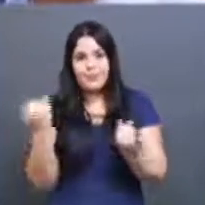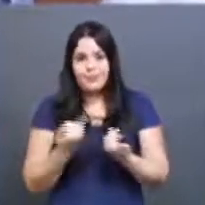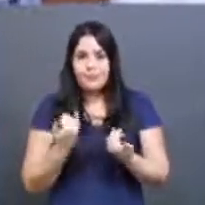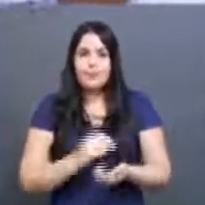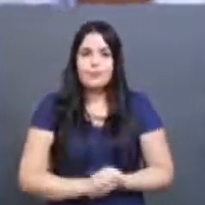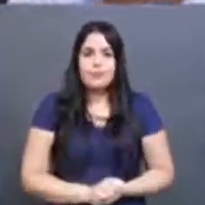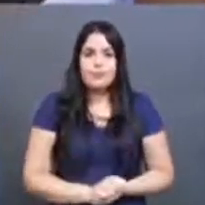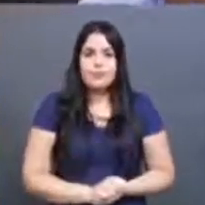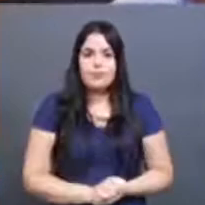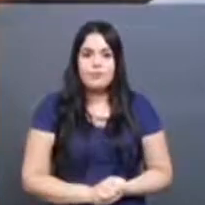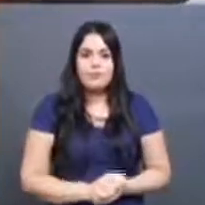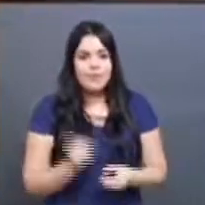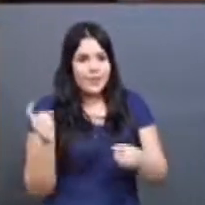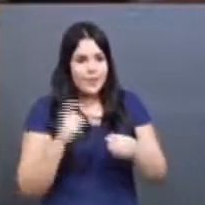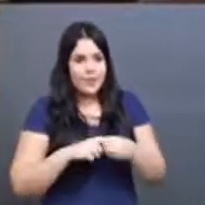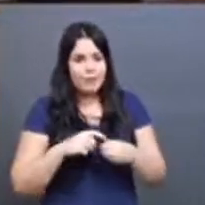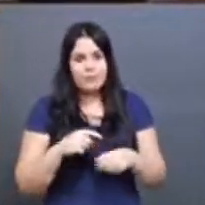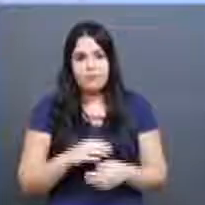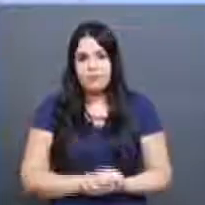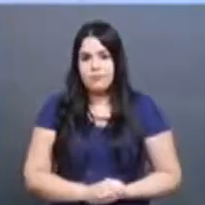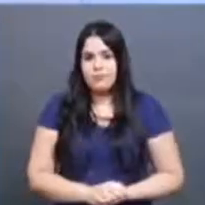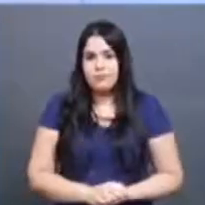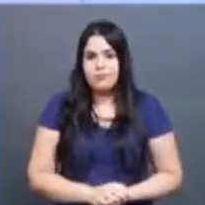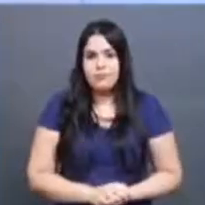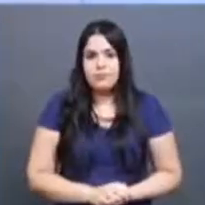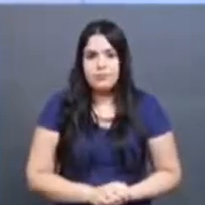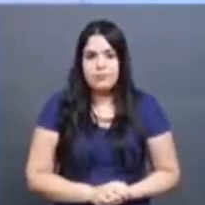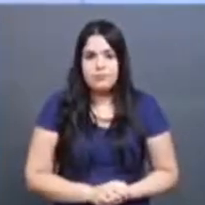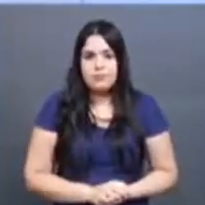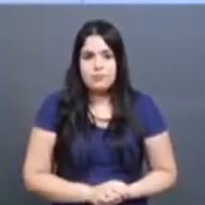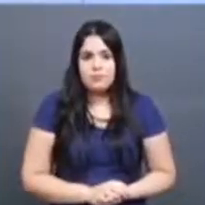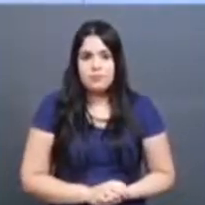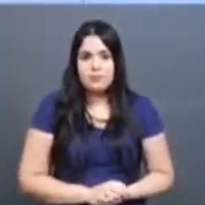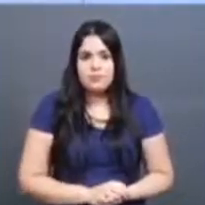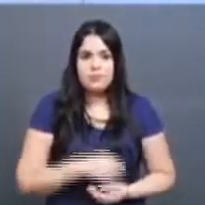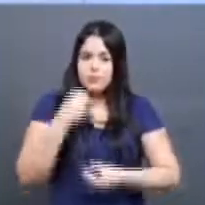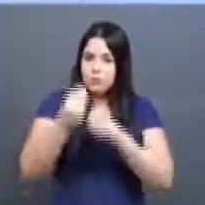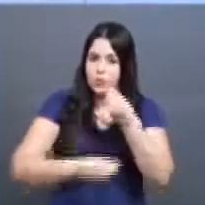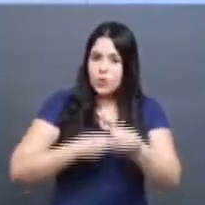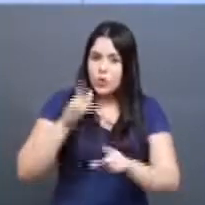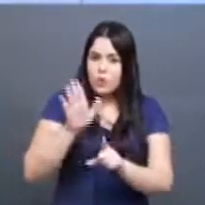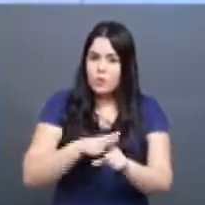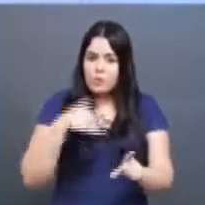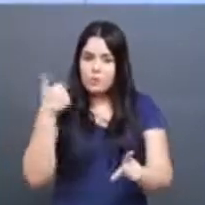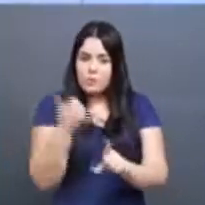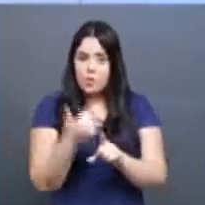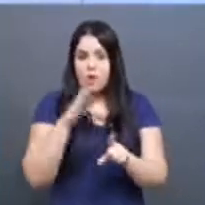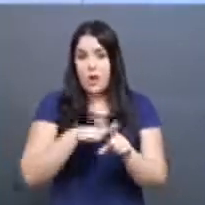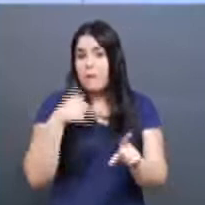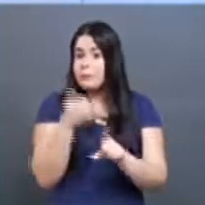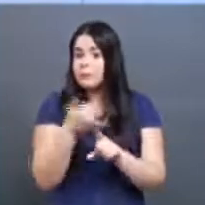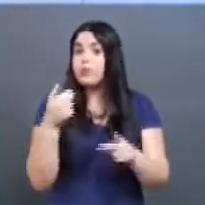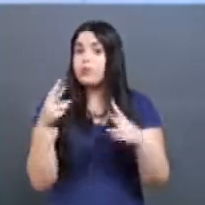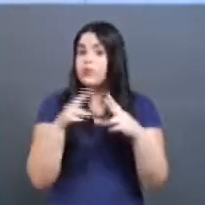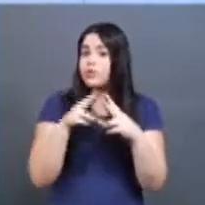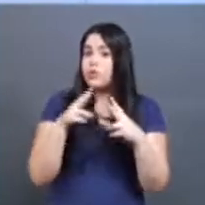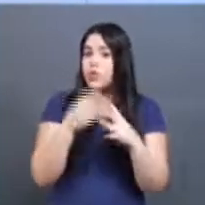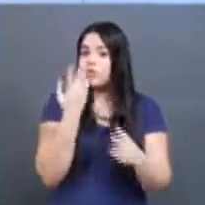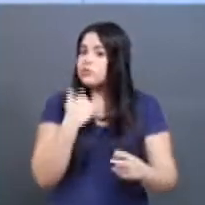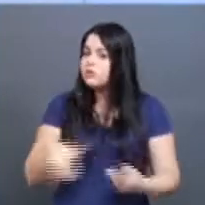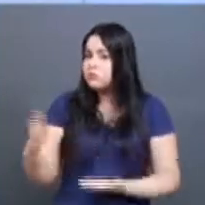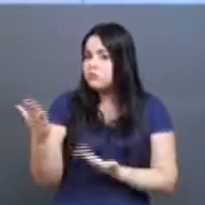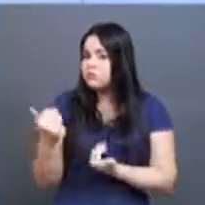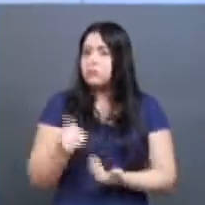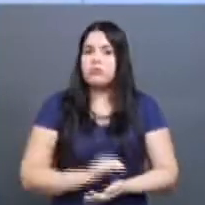Armindo. Retornamos ao estúdio. Como lidar com o bullying e o cyberbullying na infância e